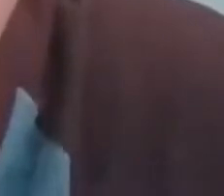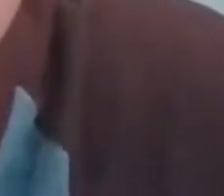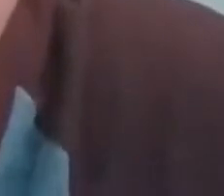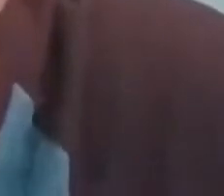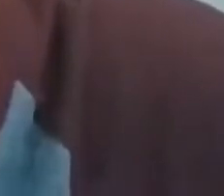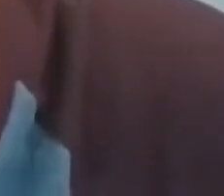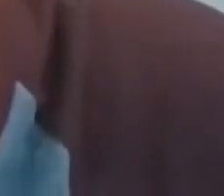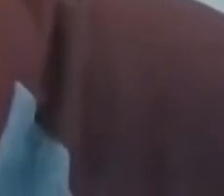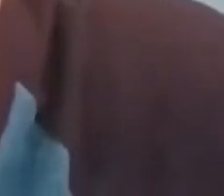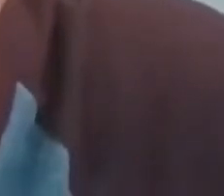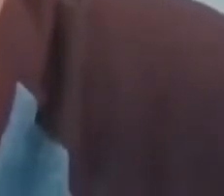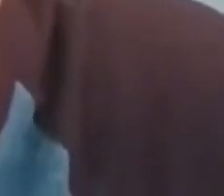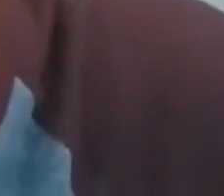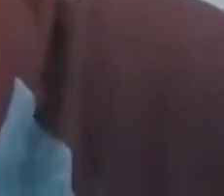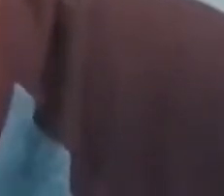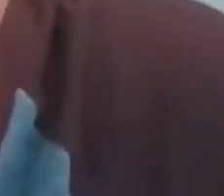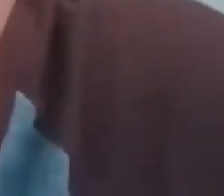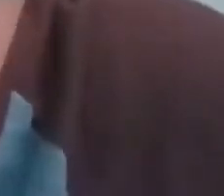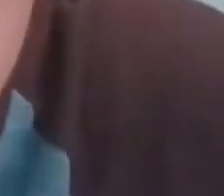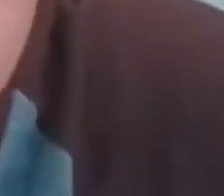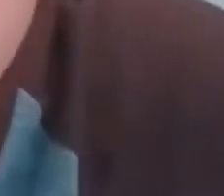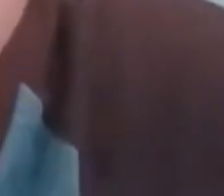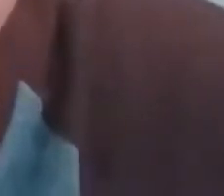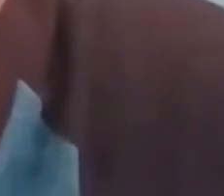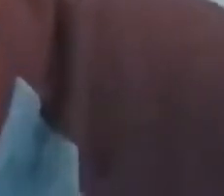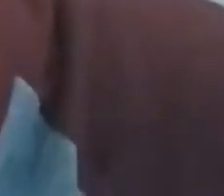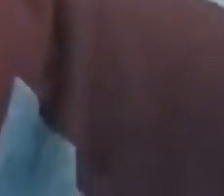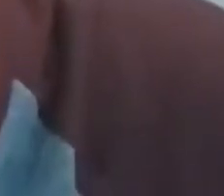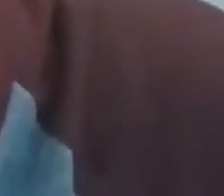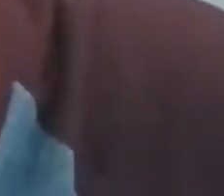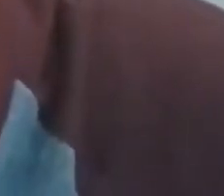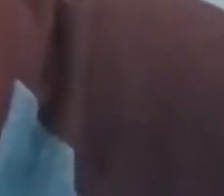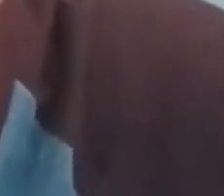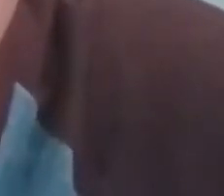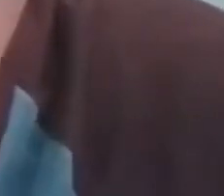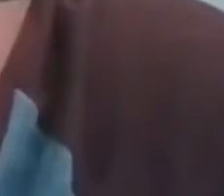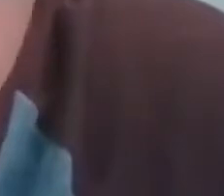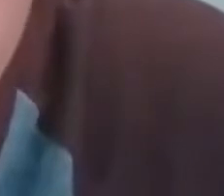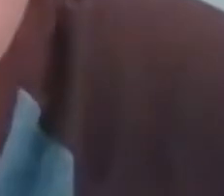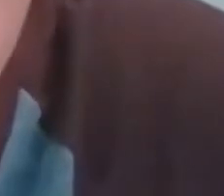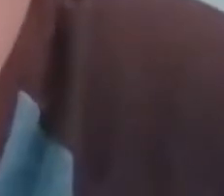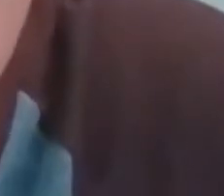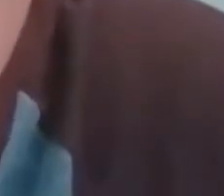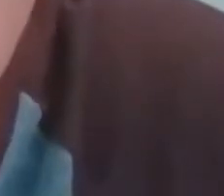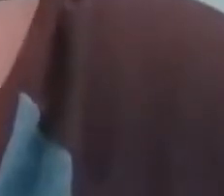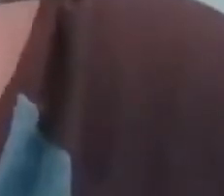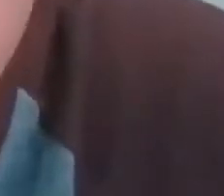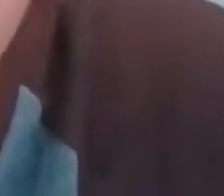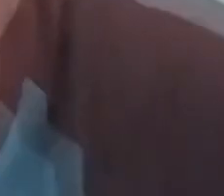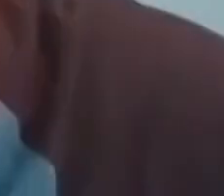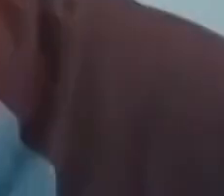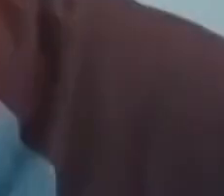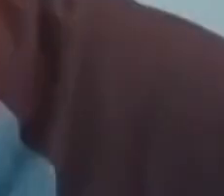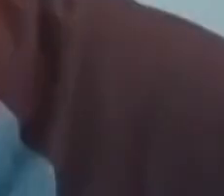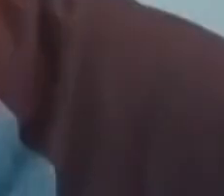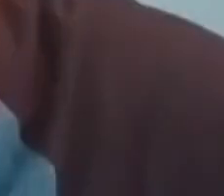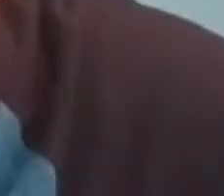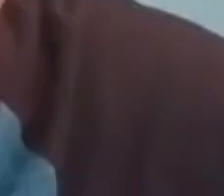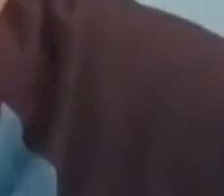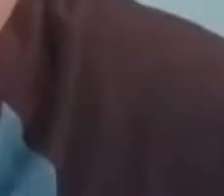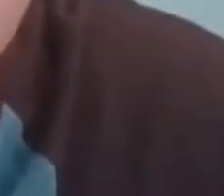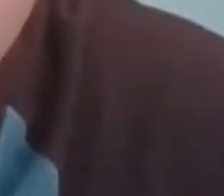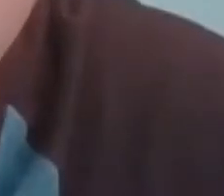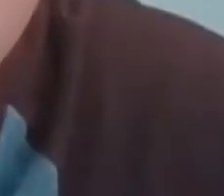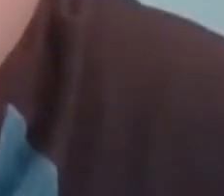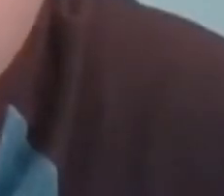precisa ter bastante inclusão pelas pessoas que têm a ciência sexual, que a